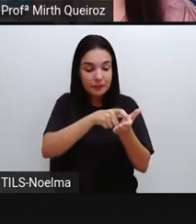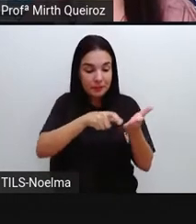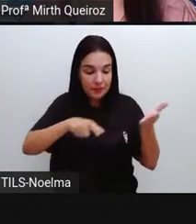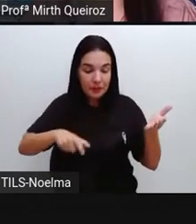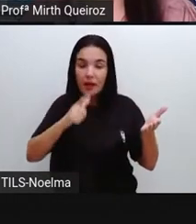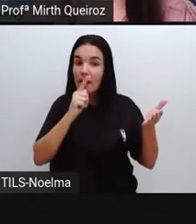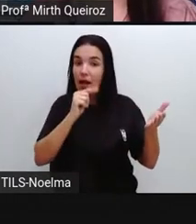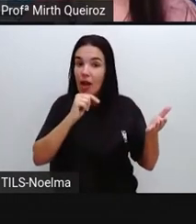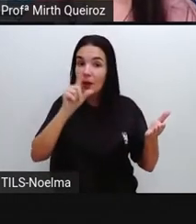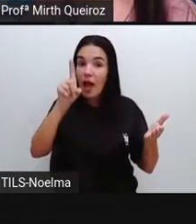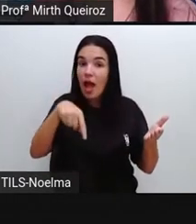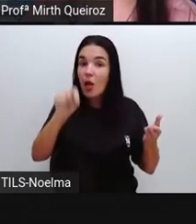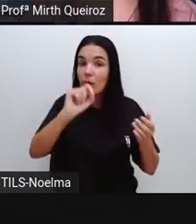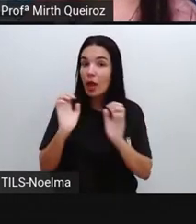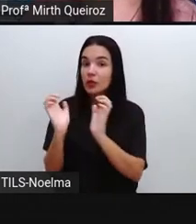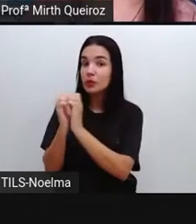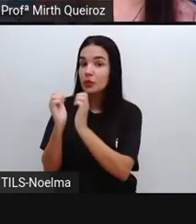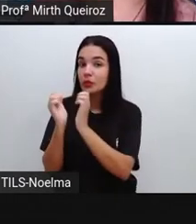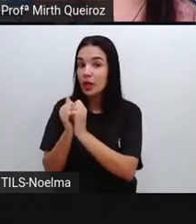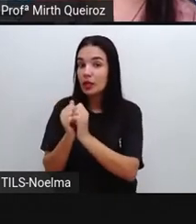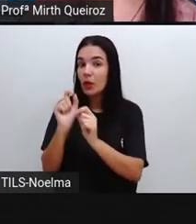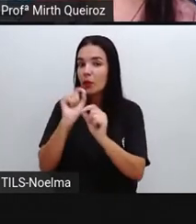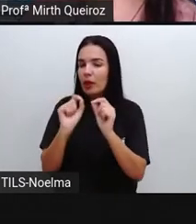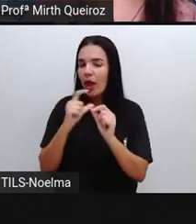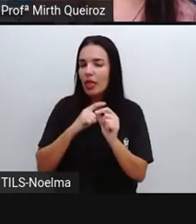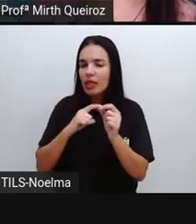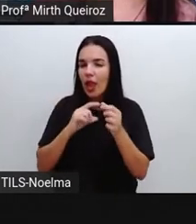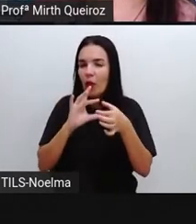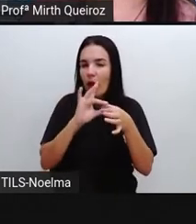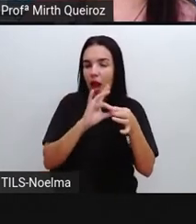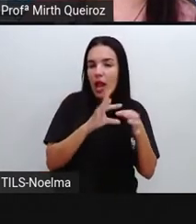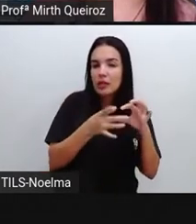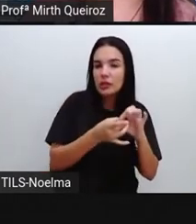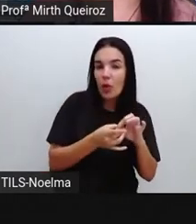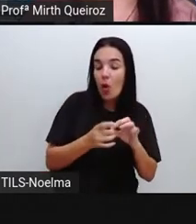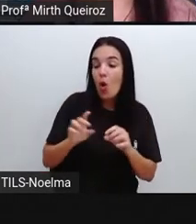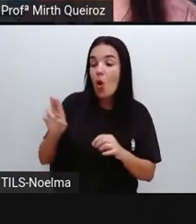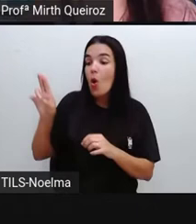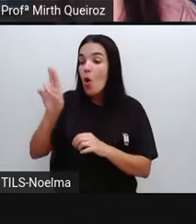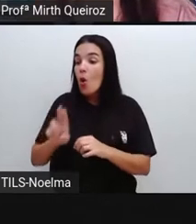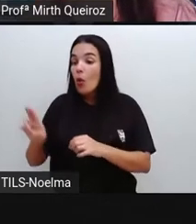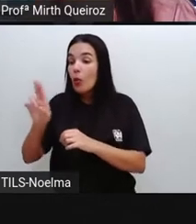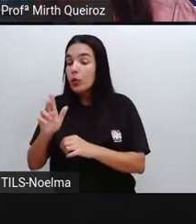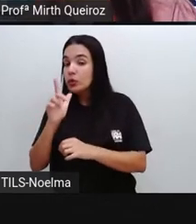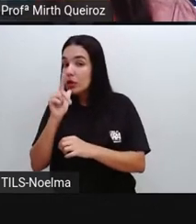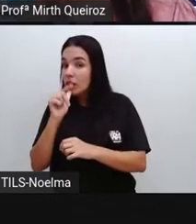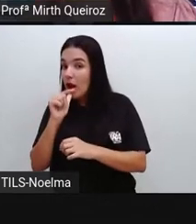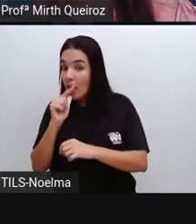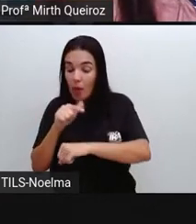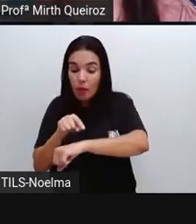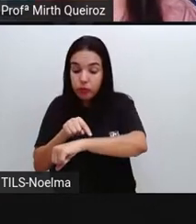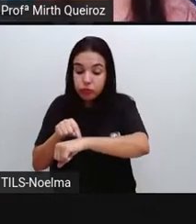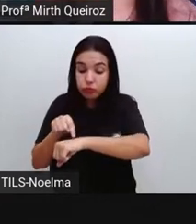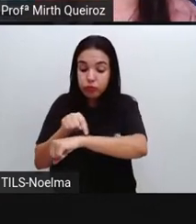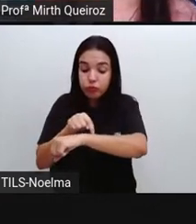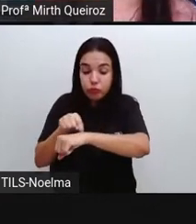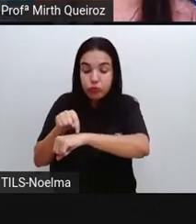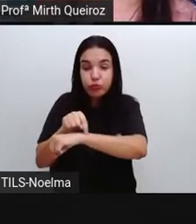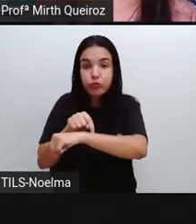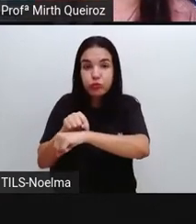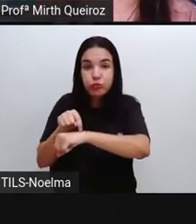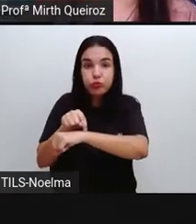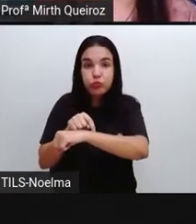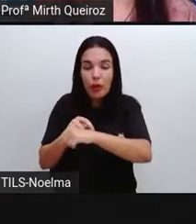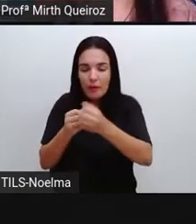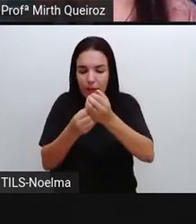constitui da relação consumo de água durante um determinado período e o valor correspondente